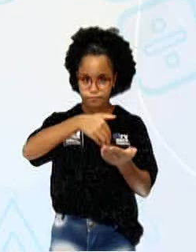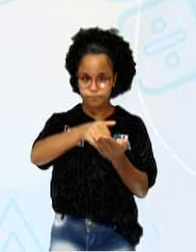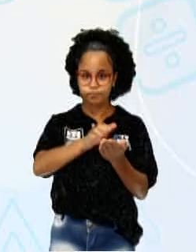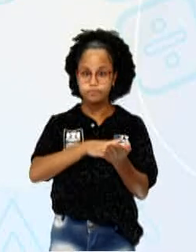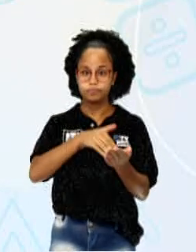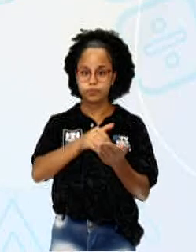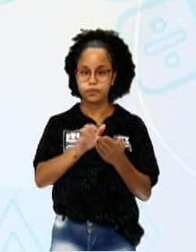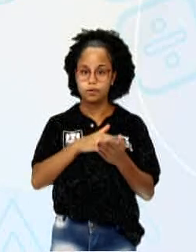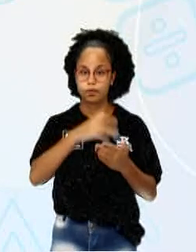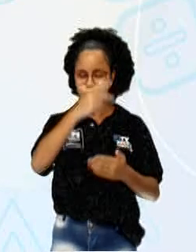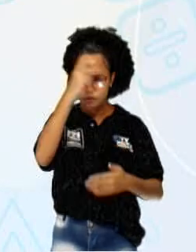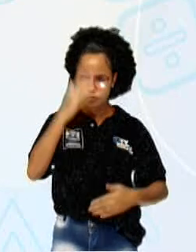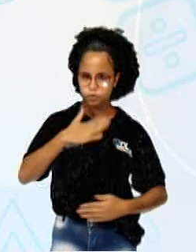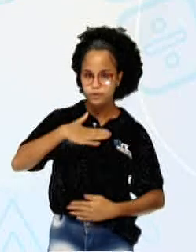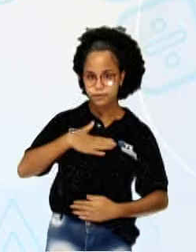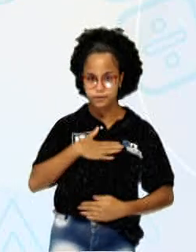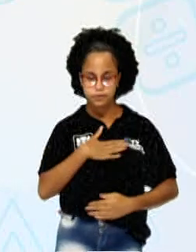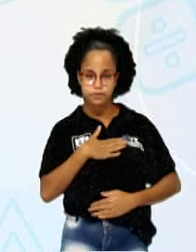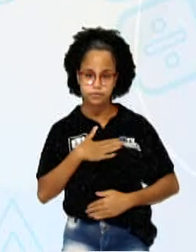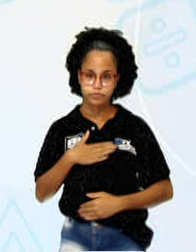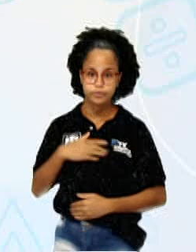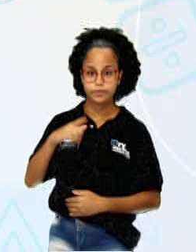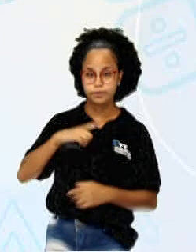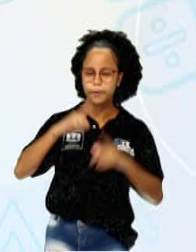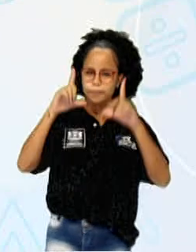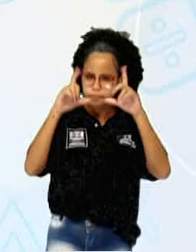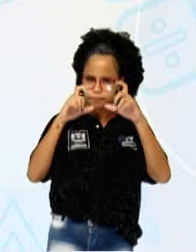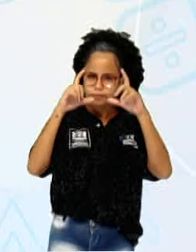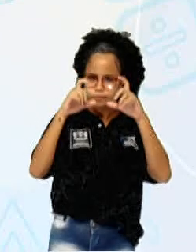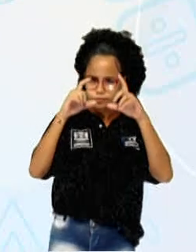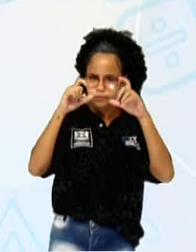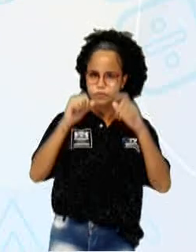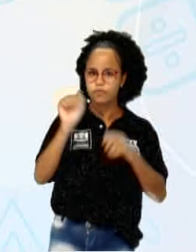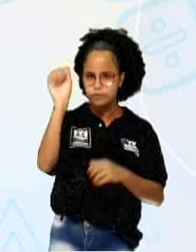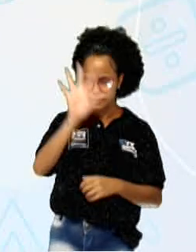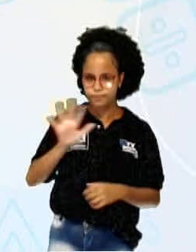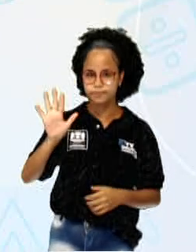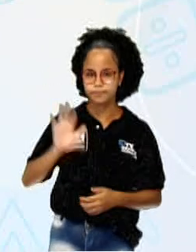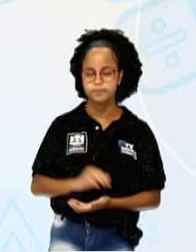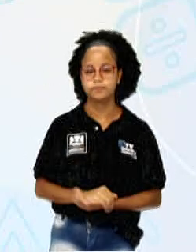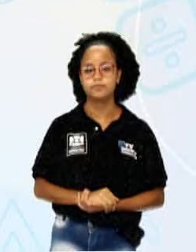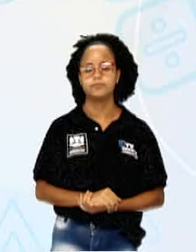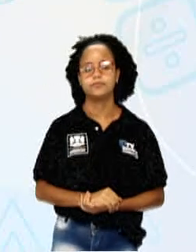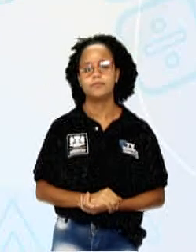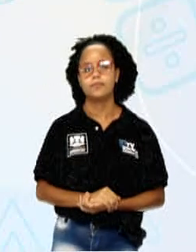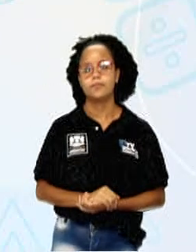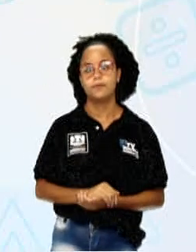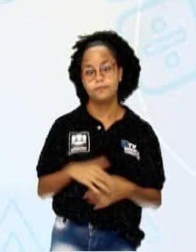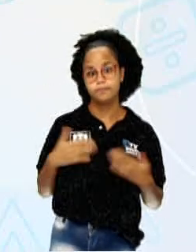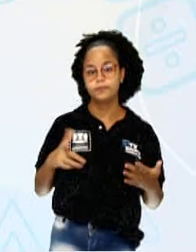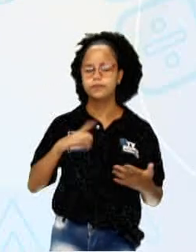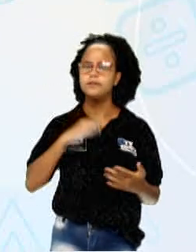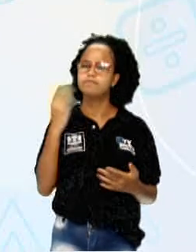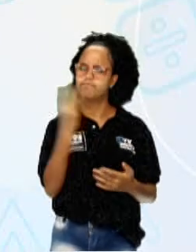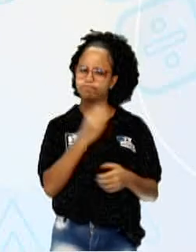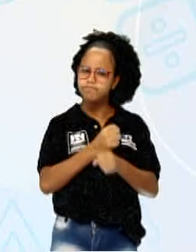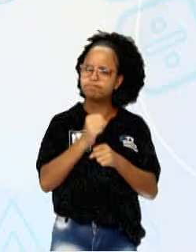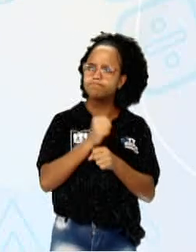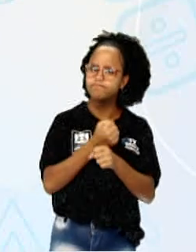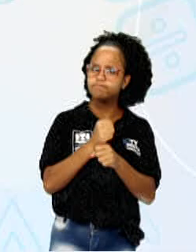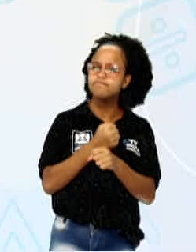aparecem algumas bailarinas dançando e aparece uma máquina fotográfica com algumas fotografias. Então, nós temos três obras,